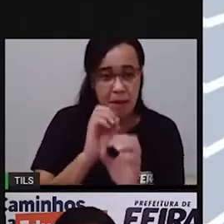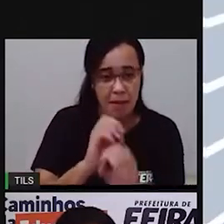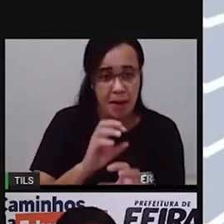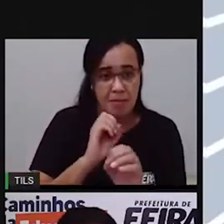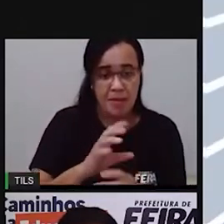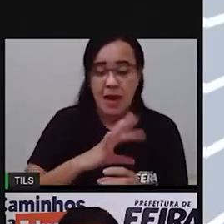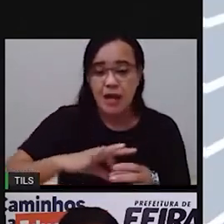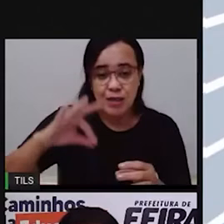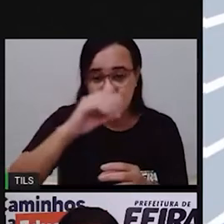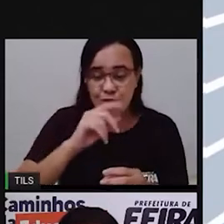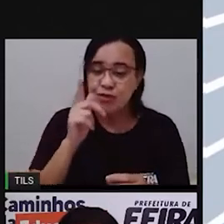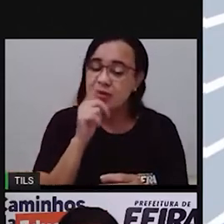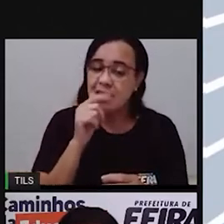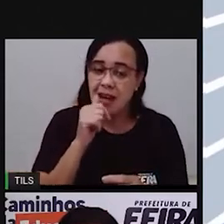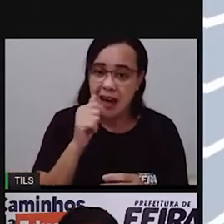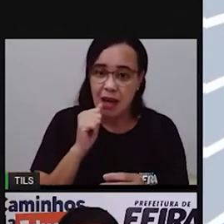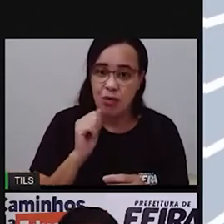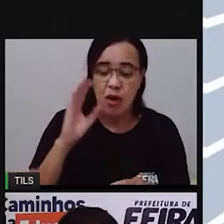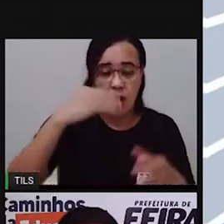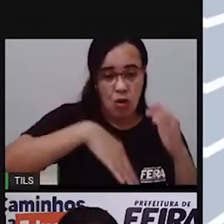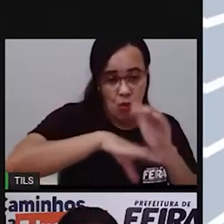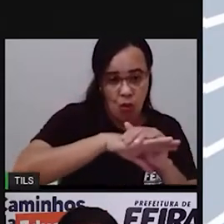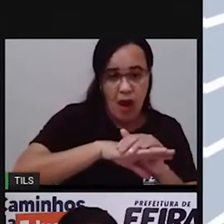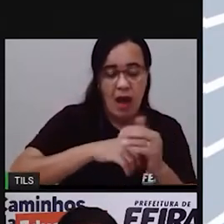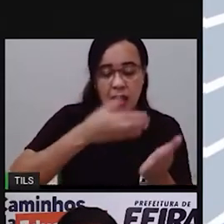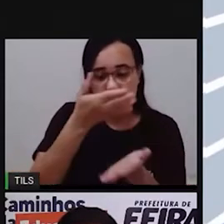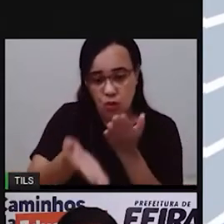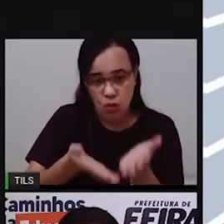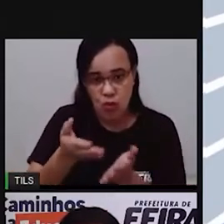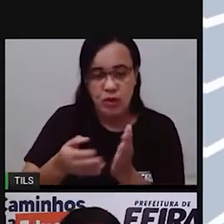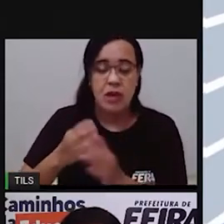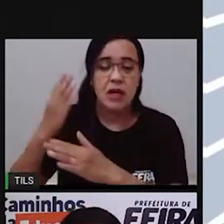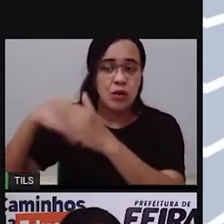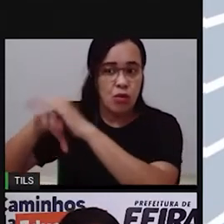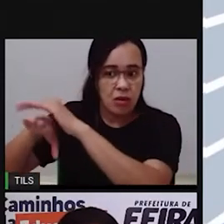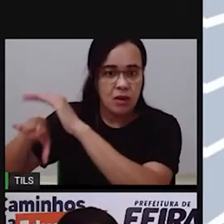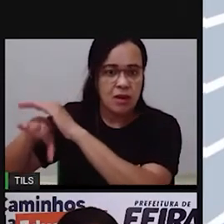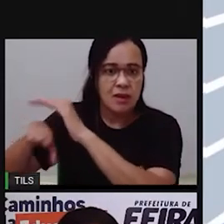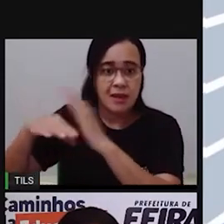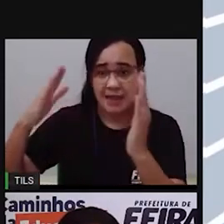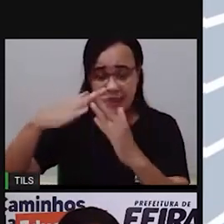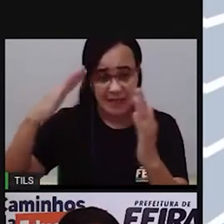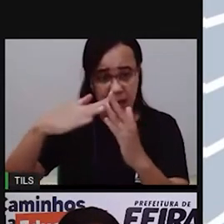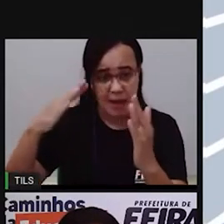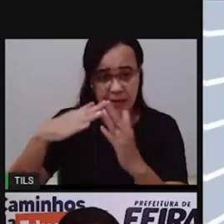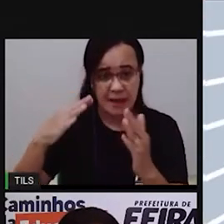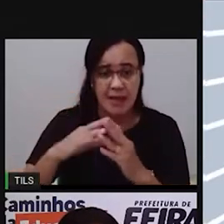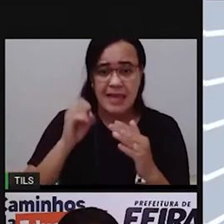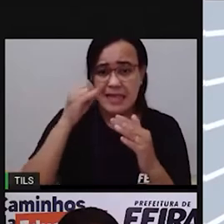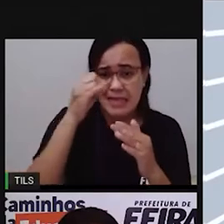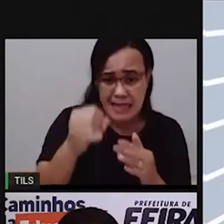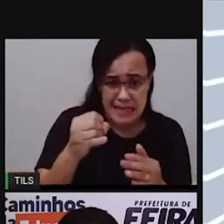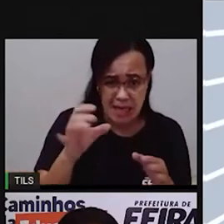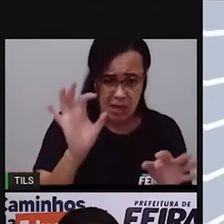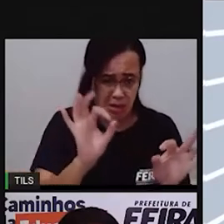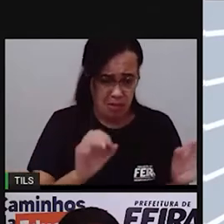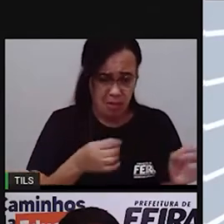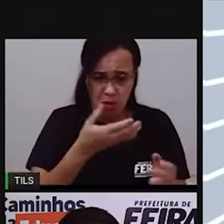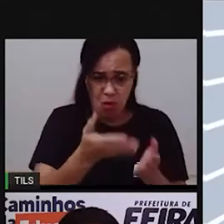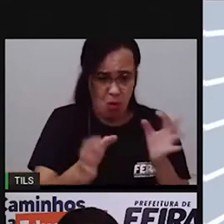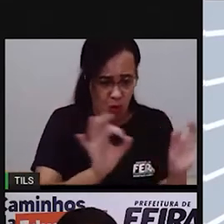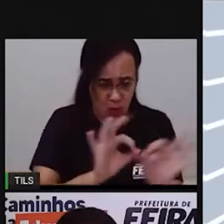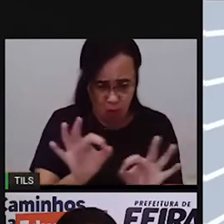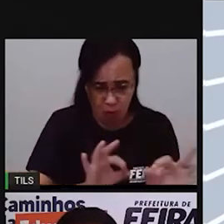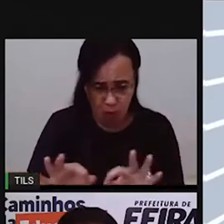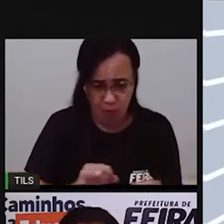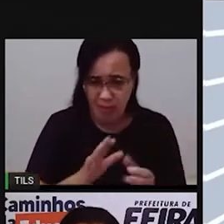armazena e distribui a água para as casas. Se não passar por tratamento, poderá chegar contaminada, pois a água dos rios é